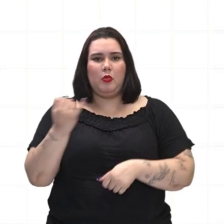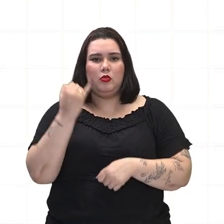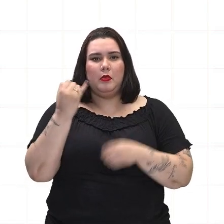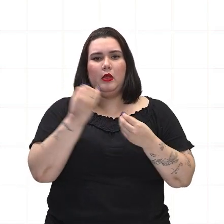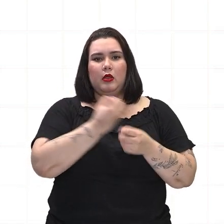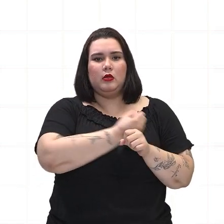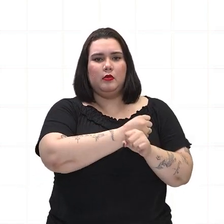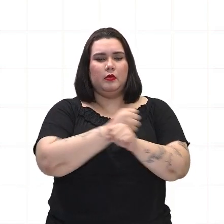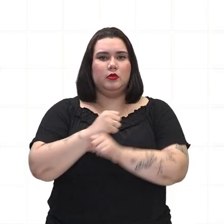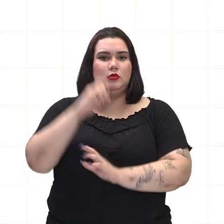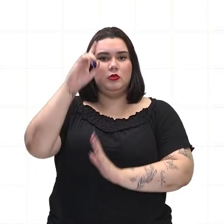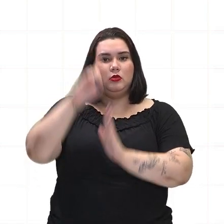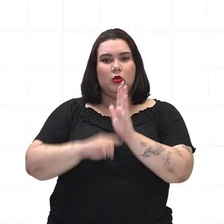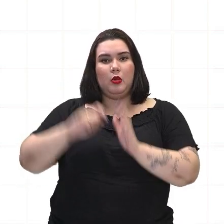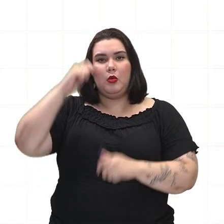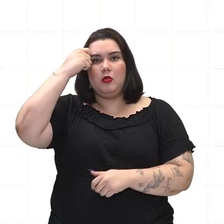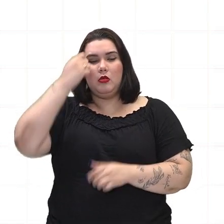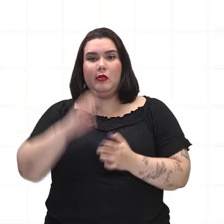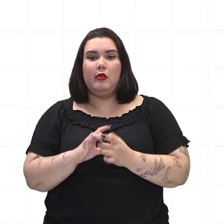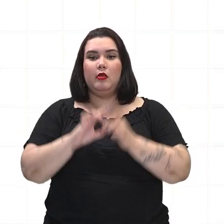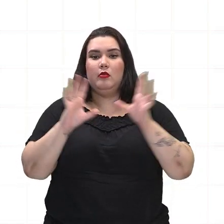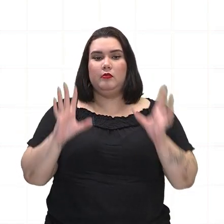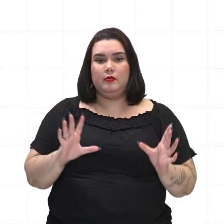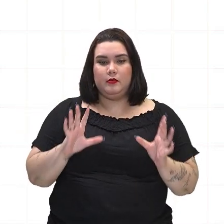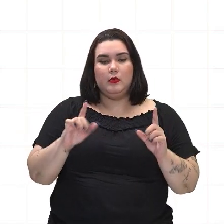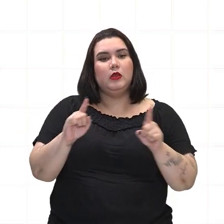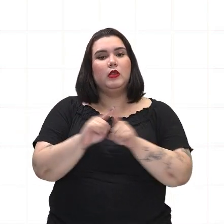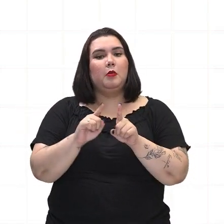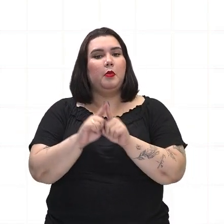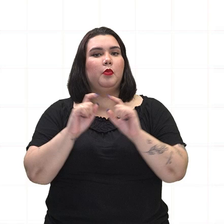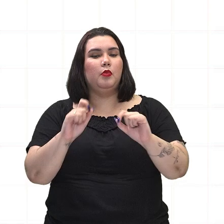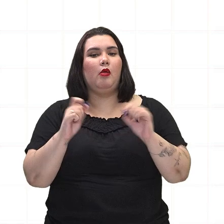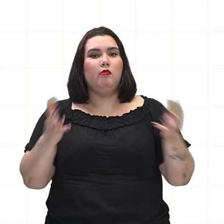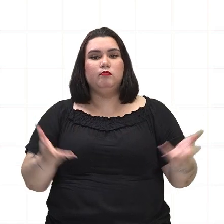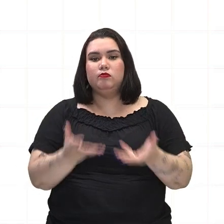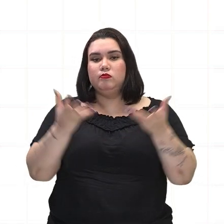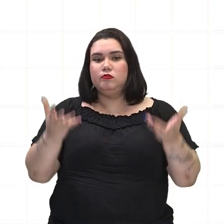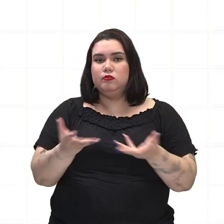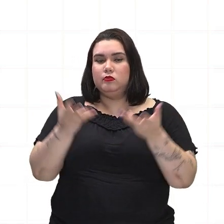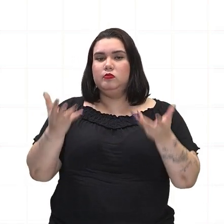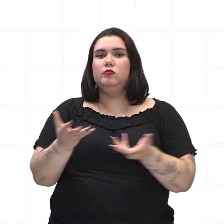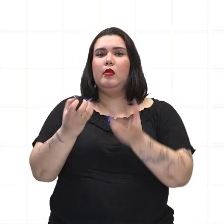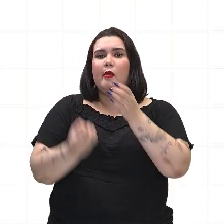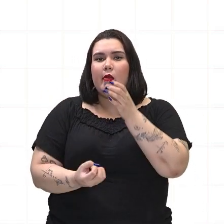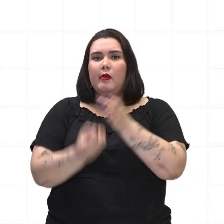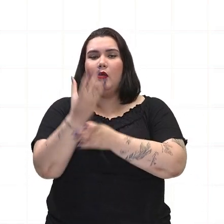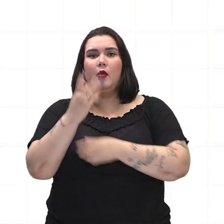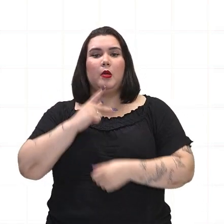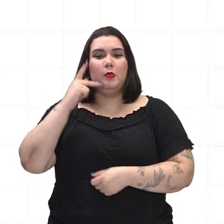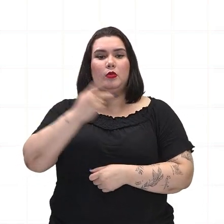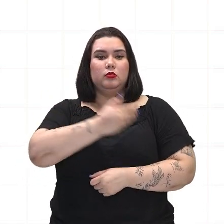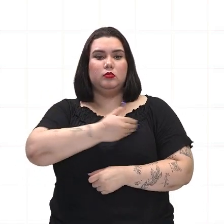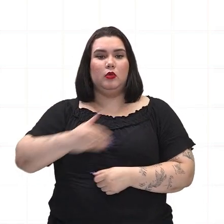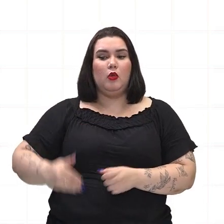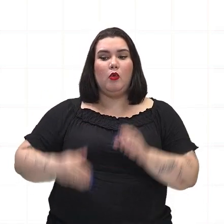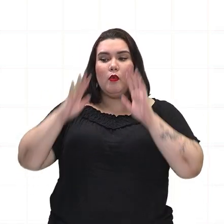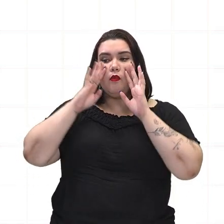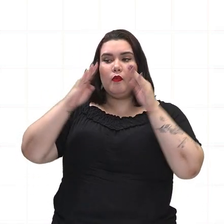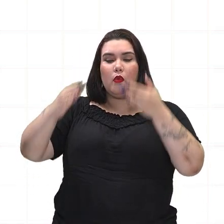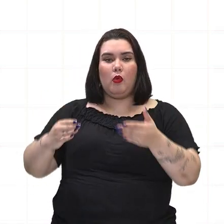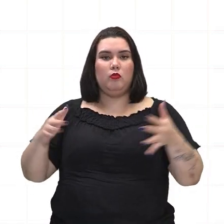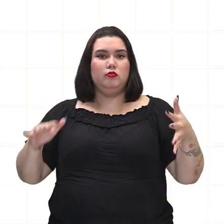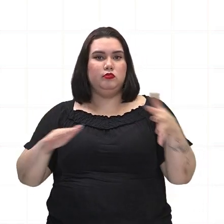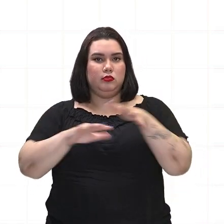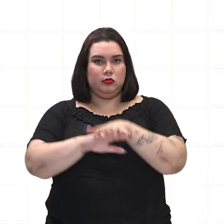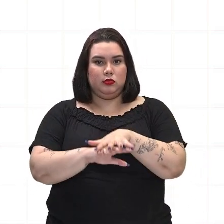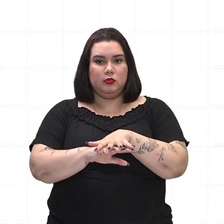defesa dos direitos dos negros recém-libertos e na promoção de políticas públicas voltadas para